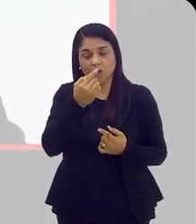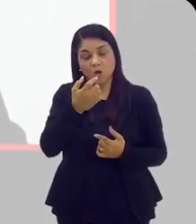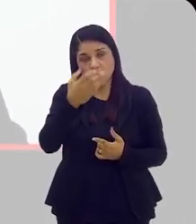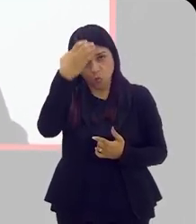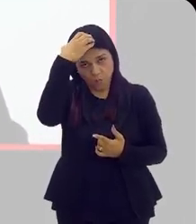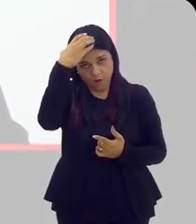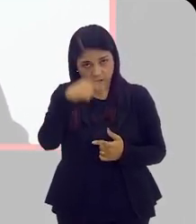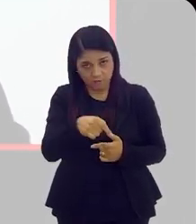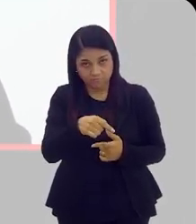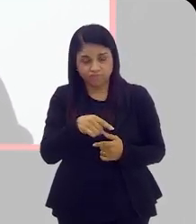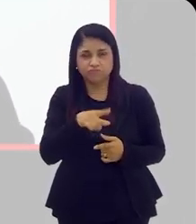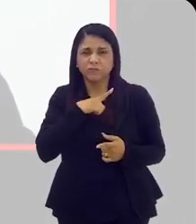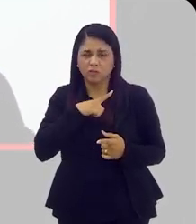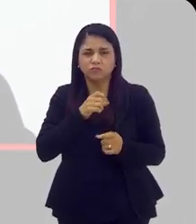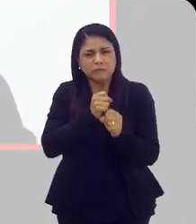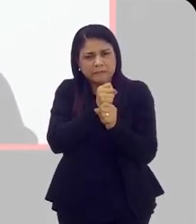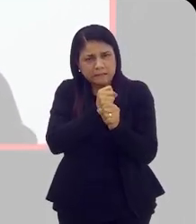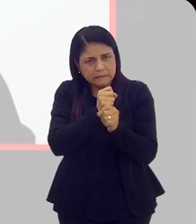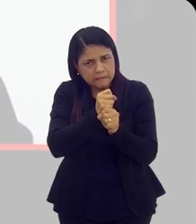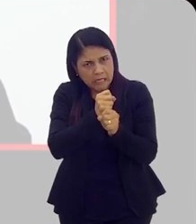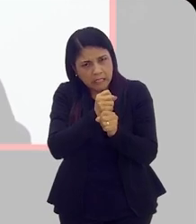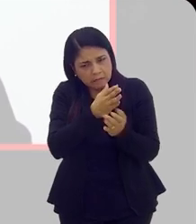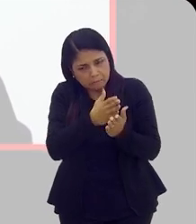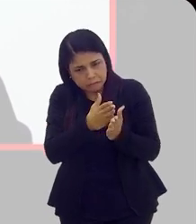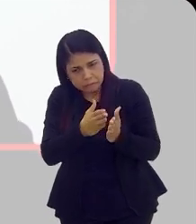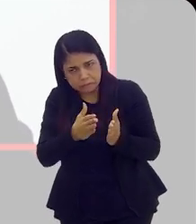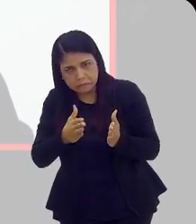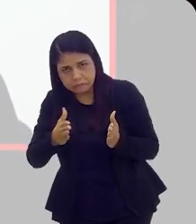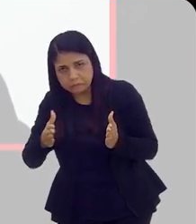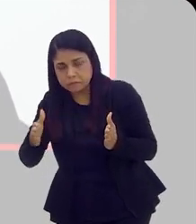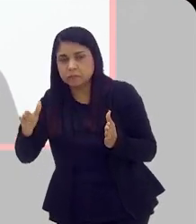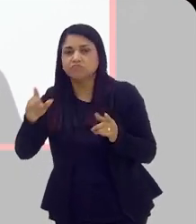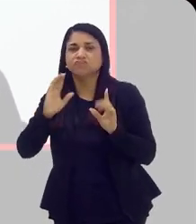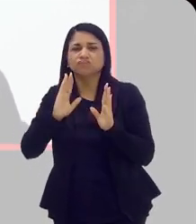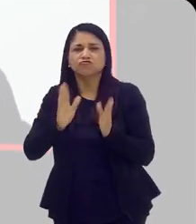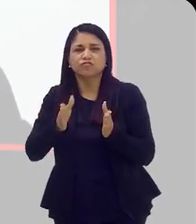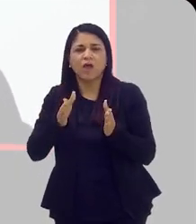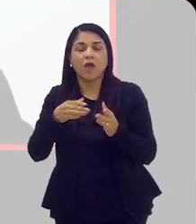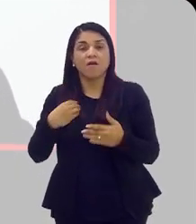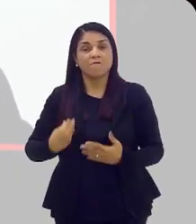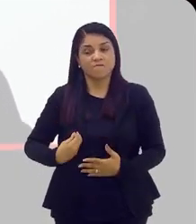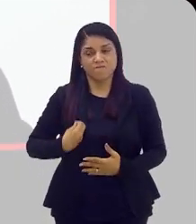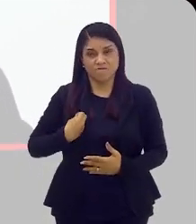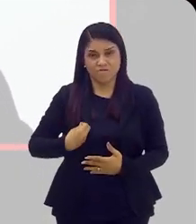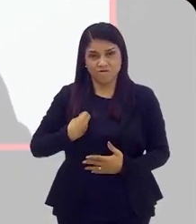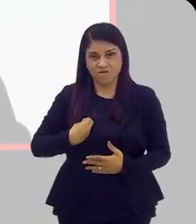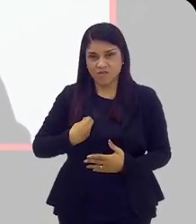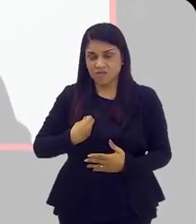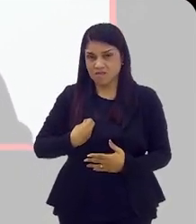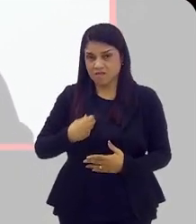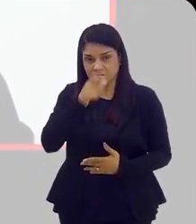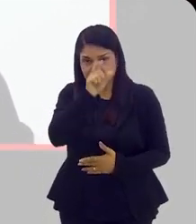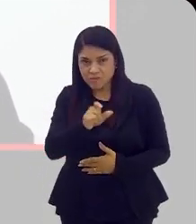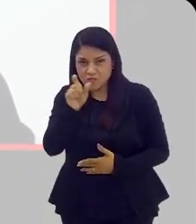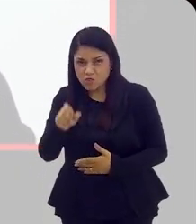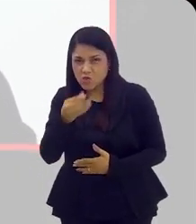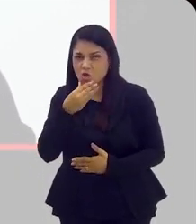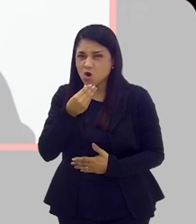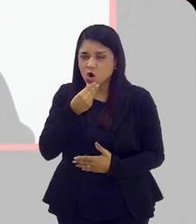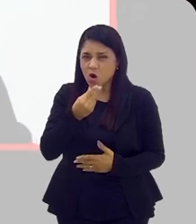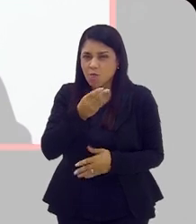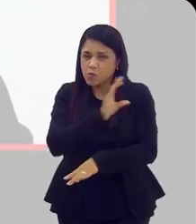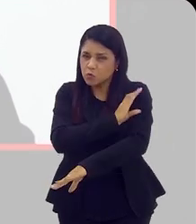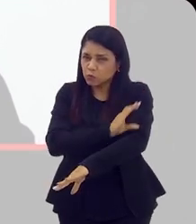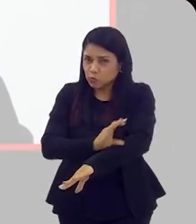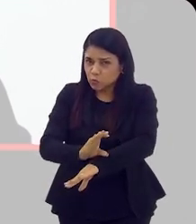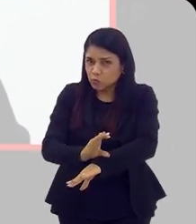sabe que, ao longo dos anos, a condição de vida do paciente, os hábitos